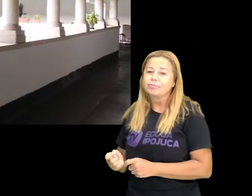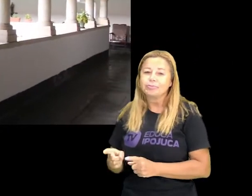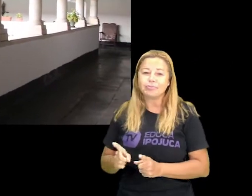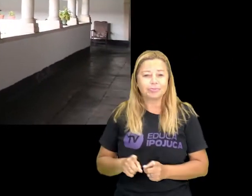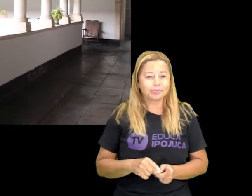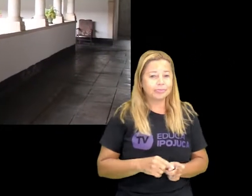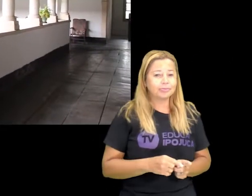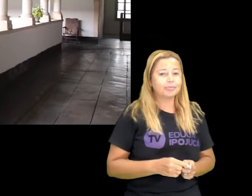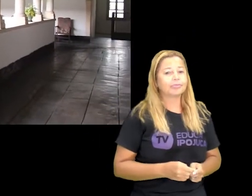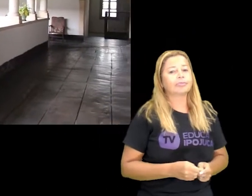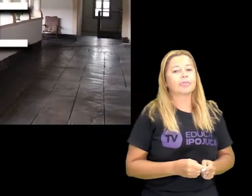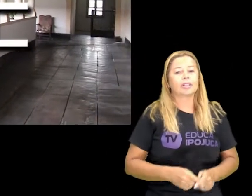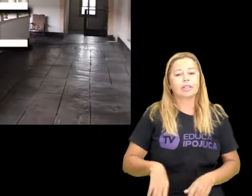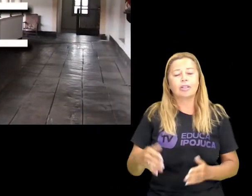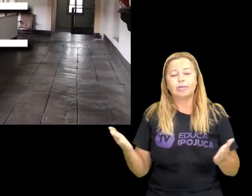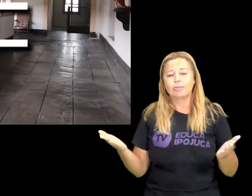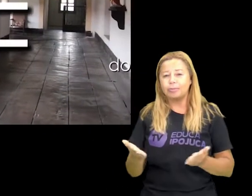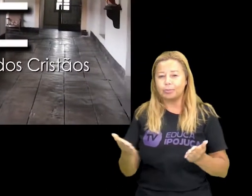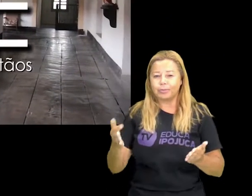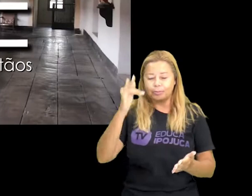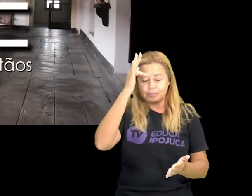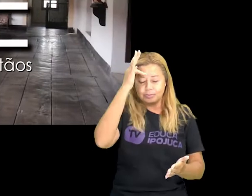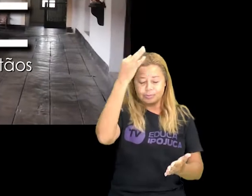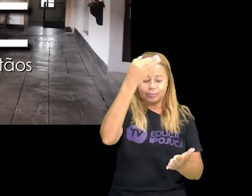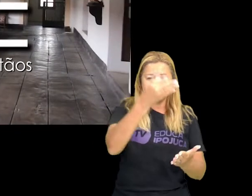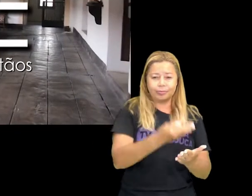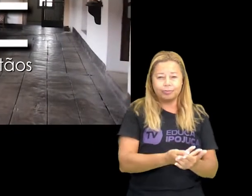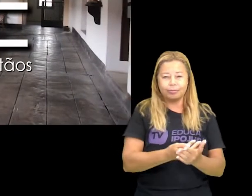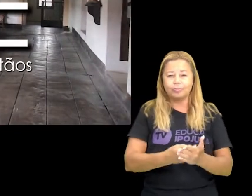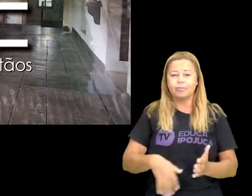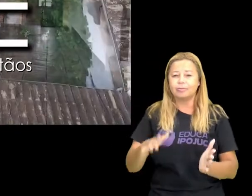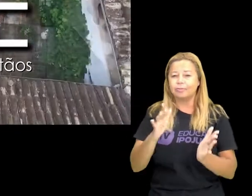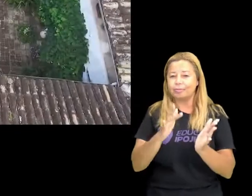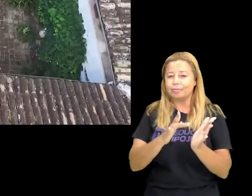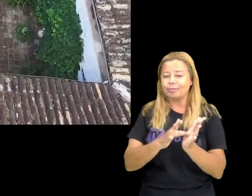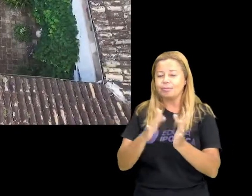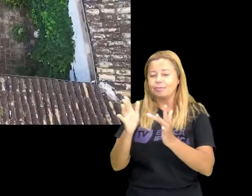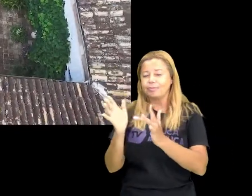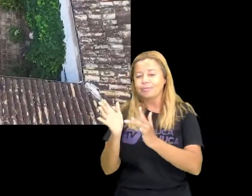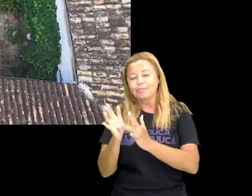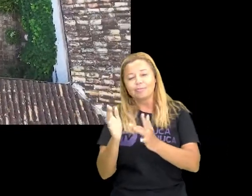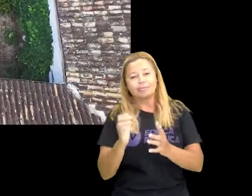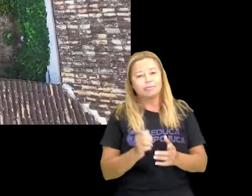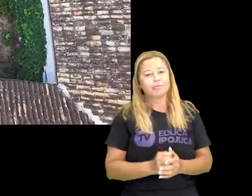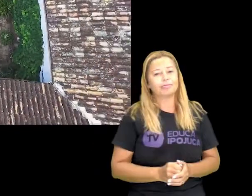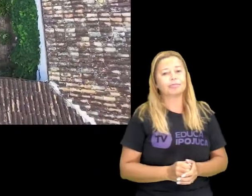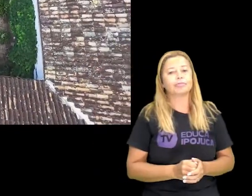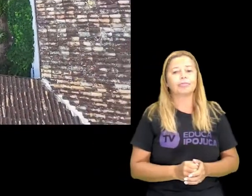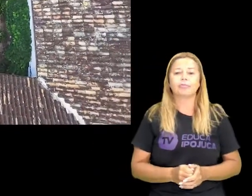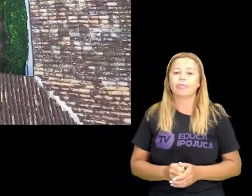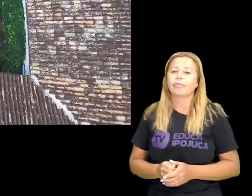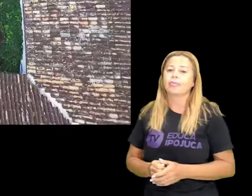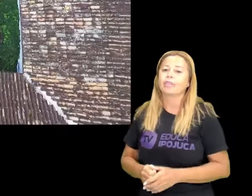Nesse dia a fé dos cristãos Que em todos